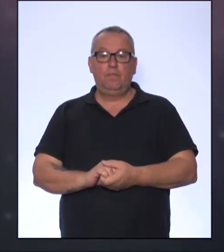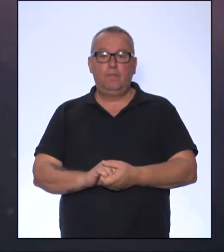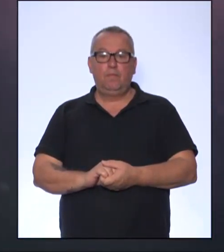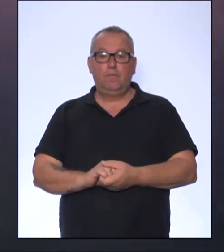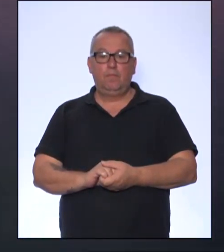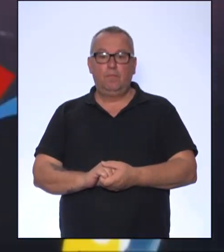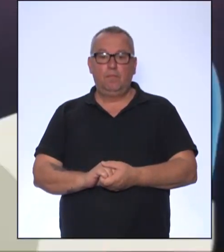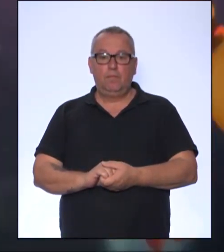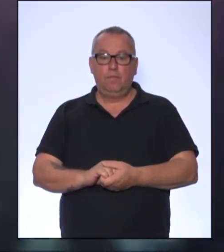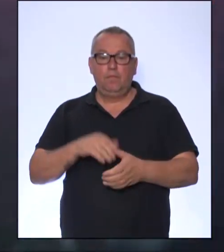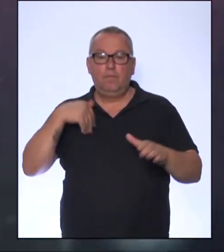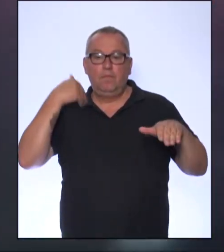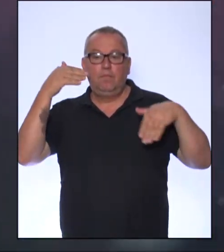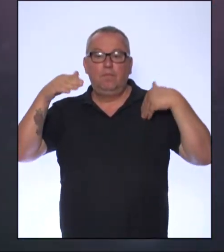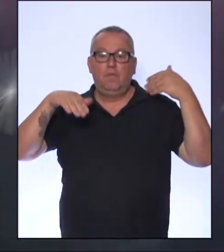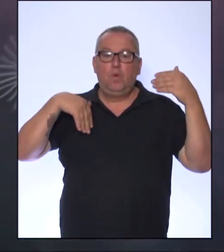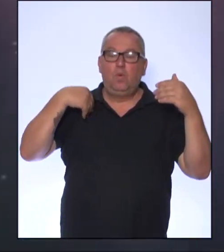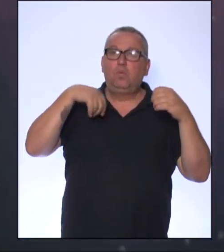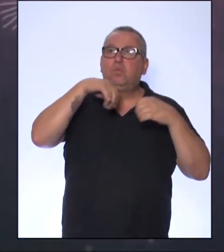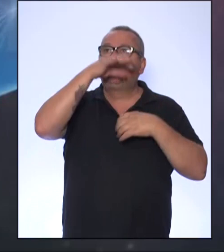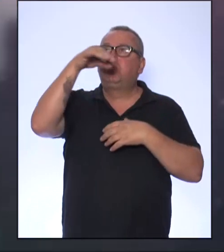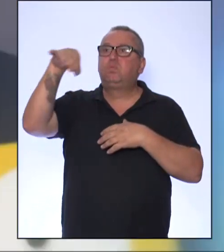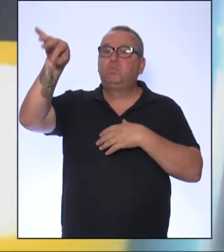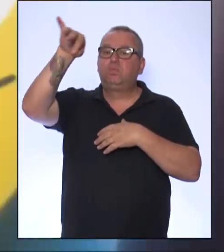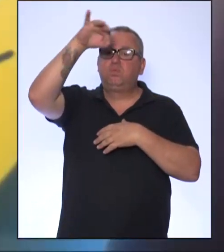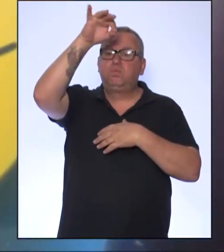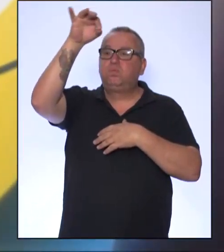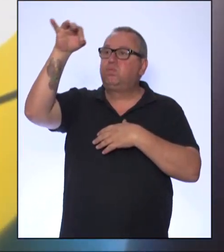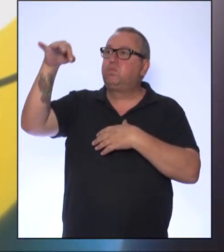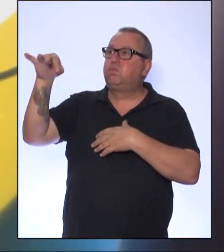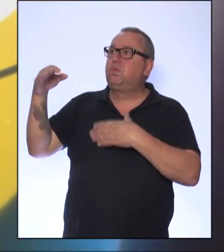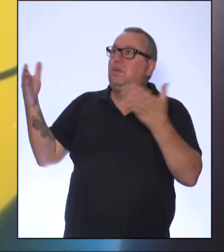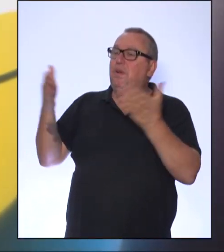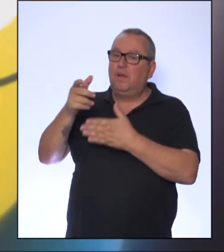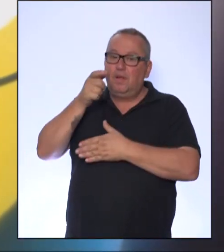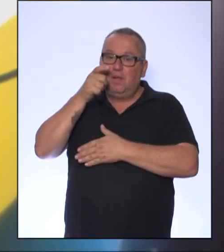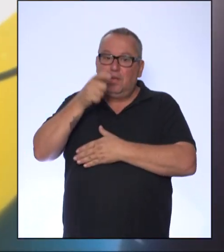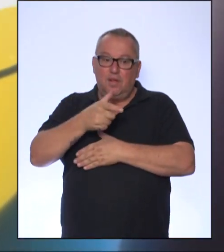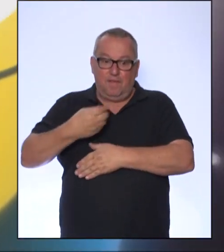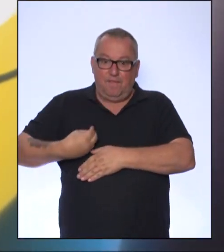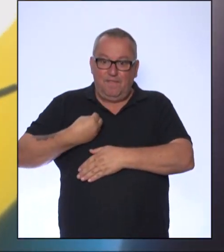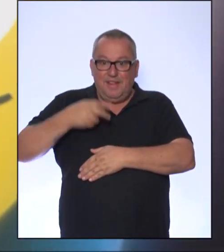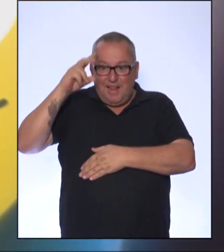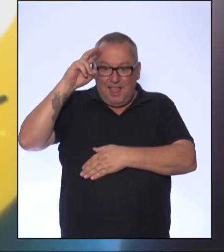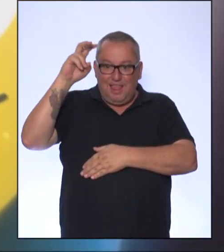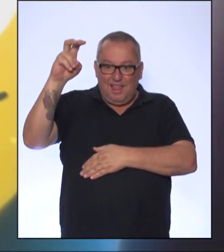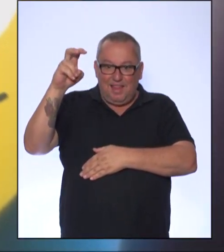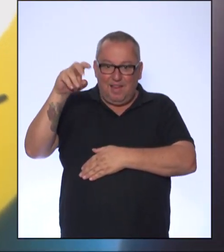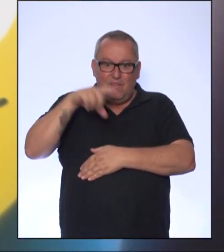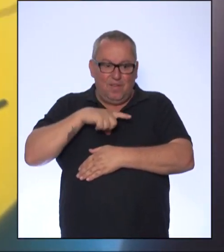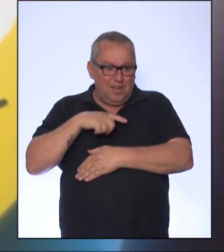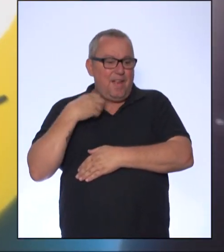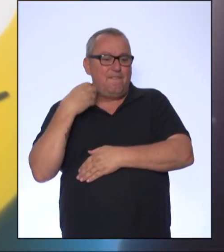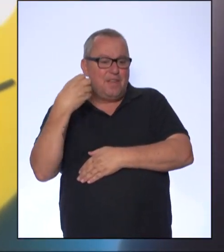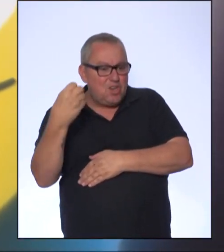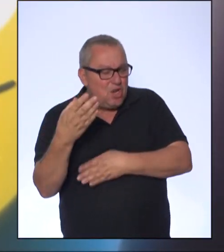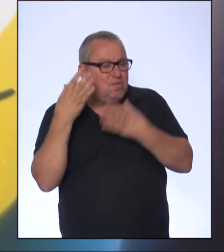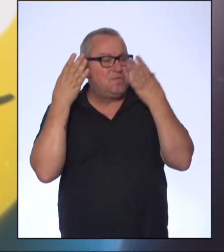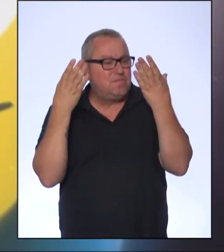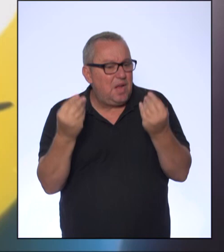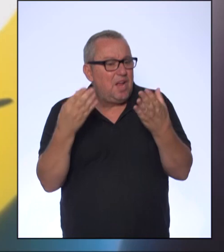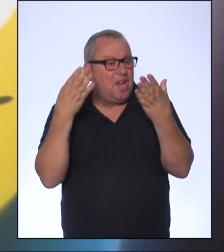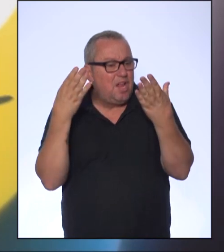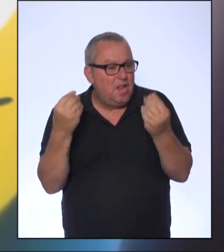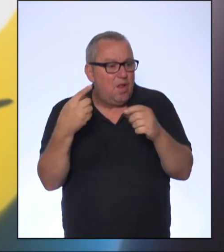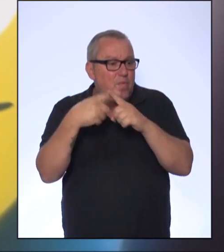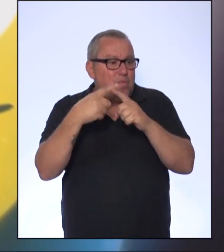...pelo espaço e que agora você esteja olhando para uma vida inteligente. Você tem viajado bastante porque o